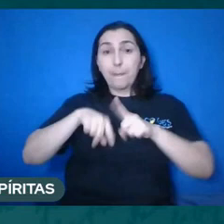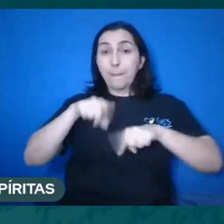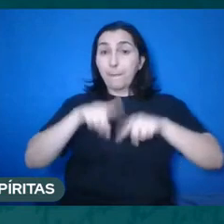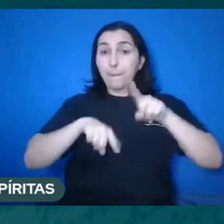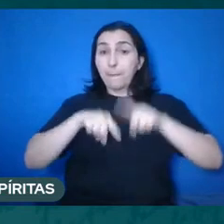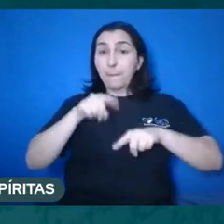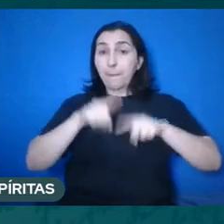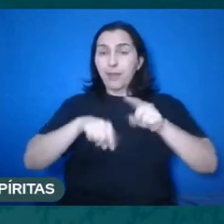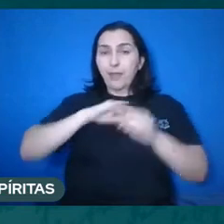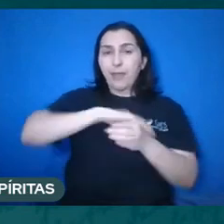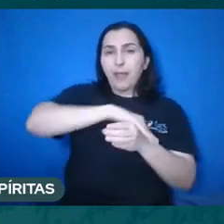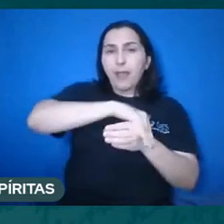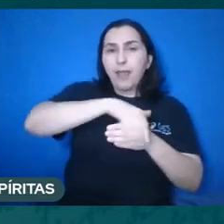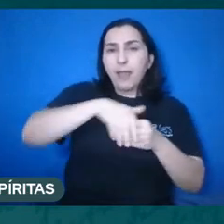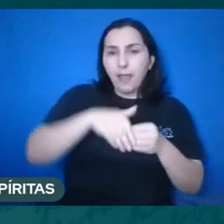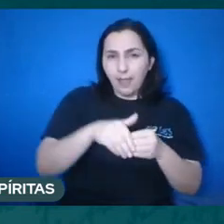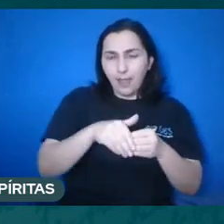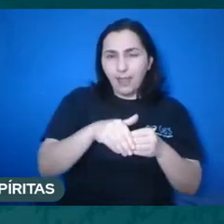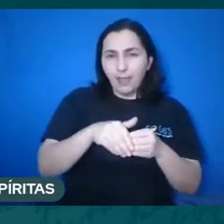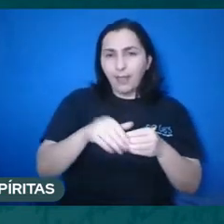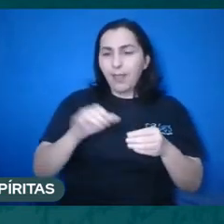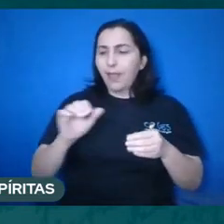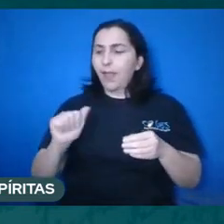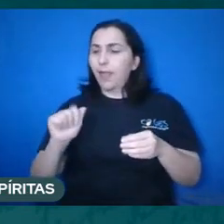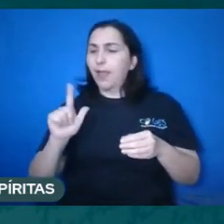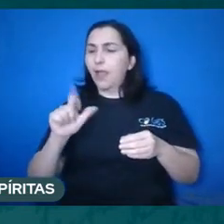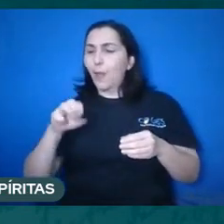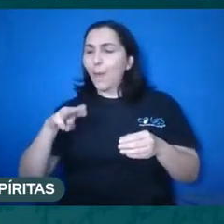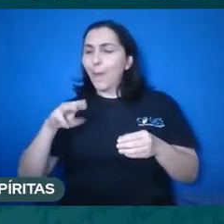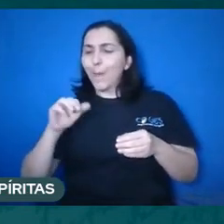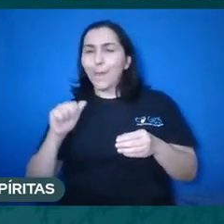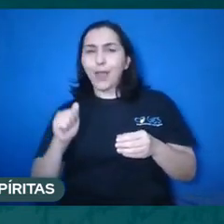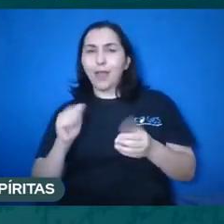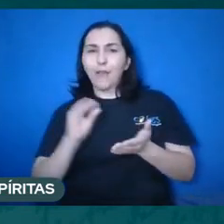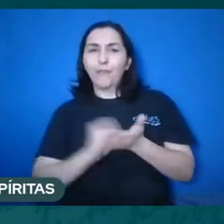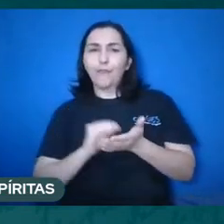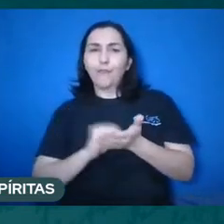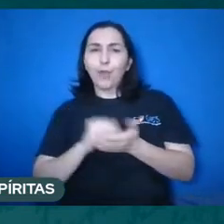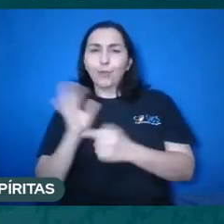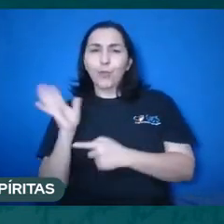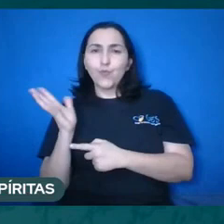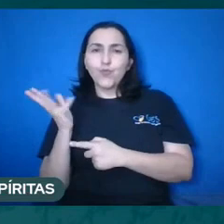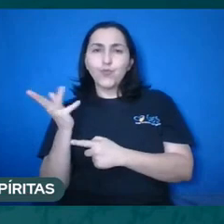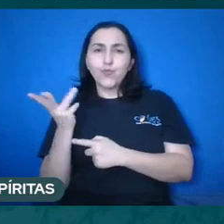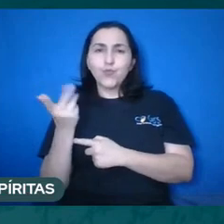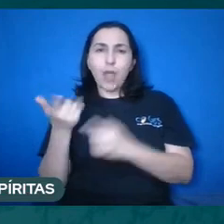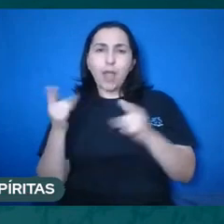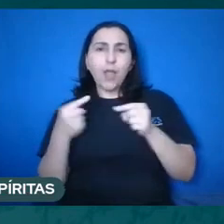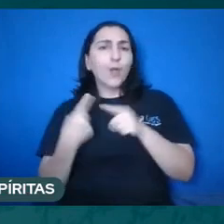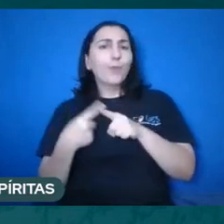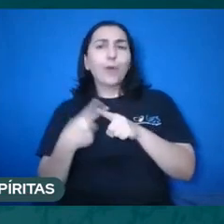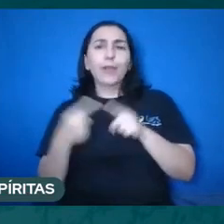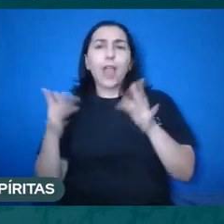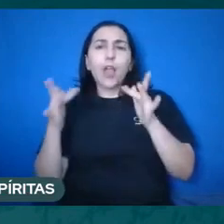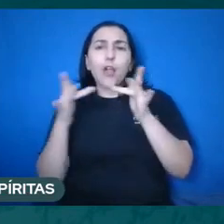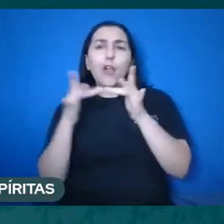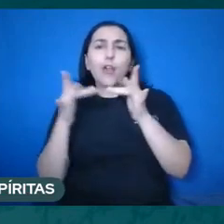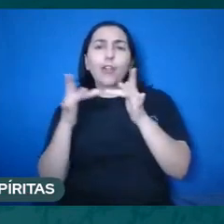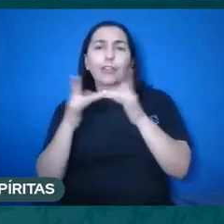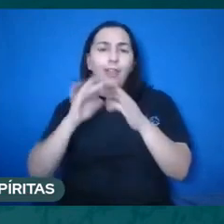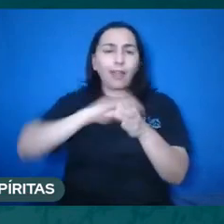a ideia da alma impura, que era aquele momento do contato da vida material.